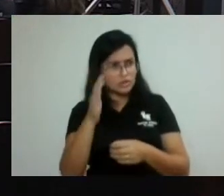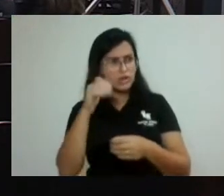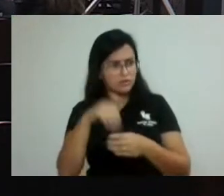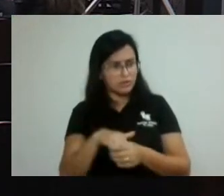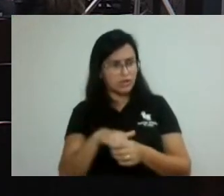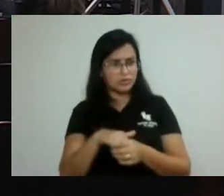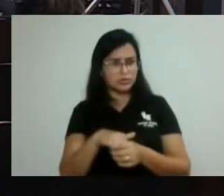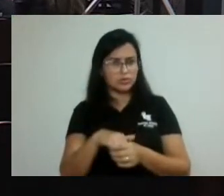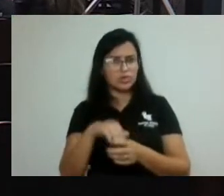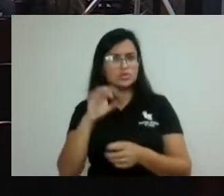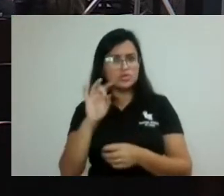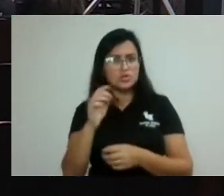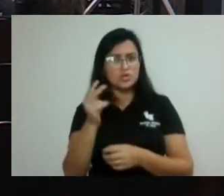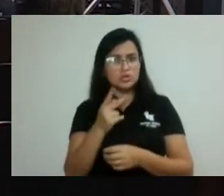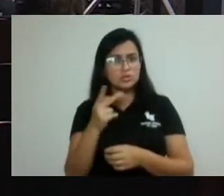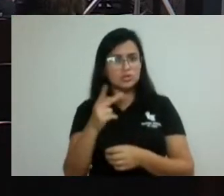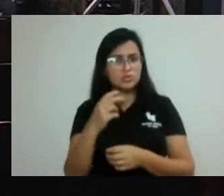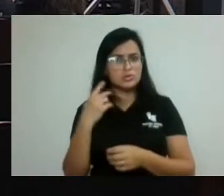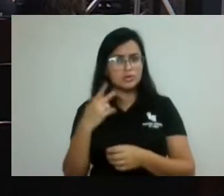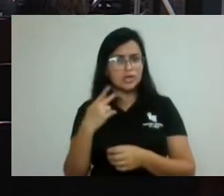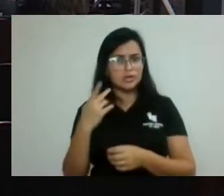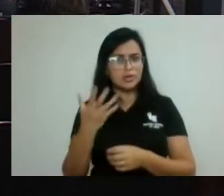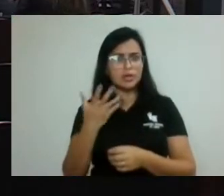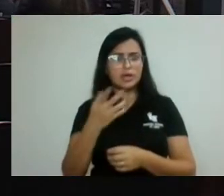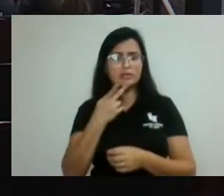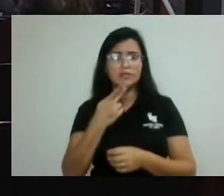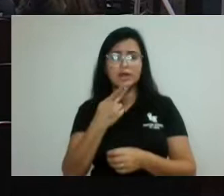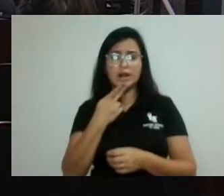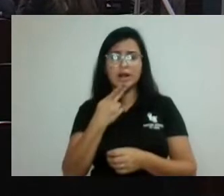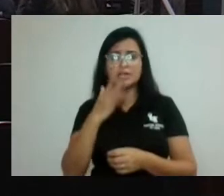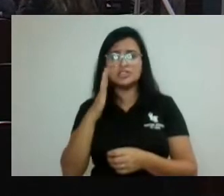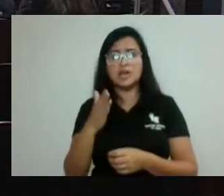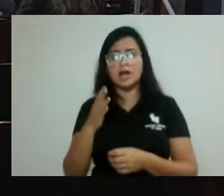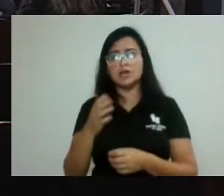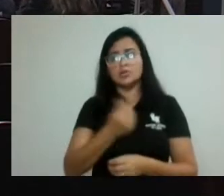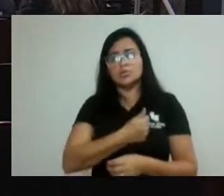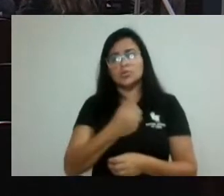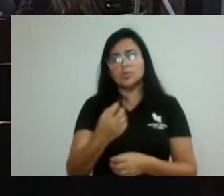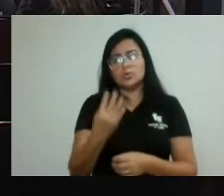manifestar sobre o 4. Mas eu já estava com a leitura e colocando em discussão o 5.